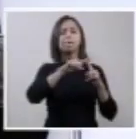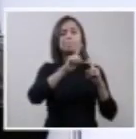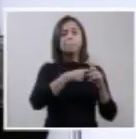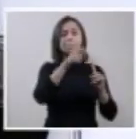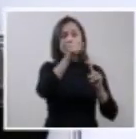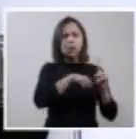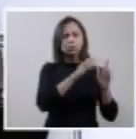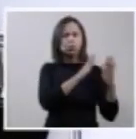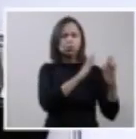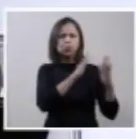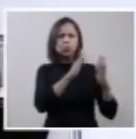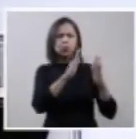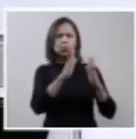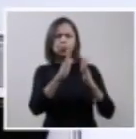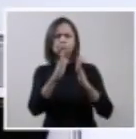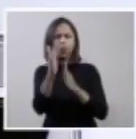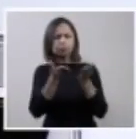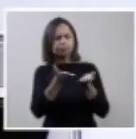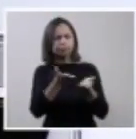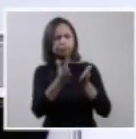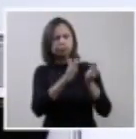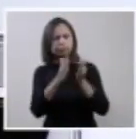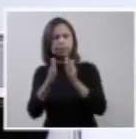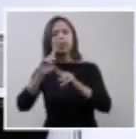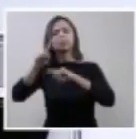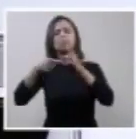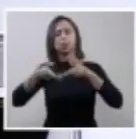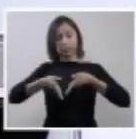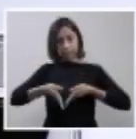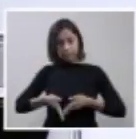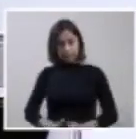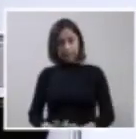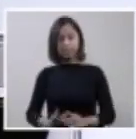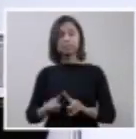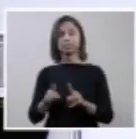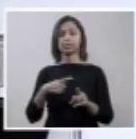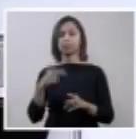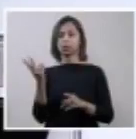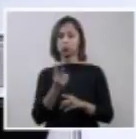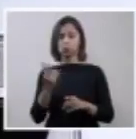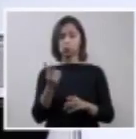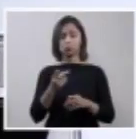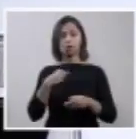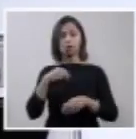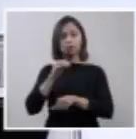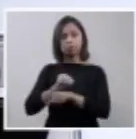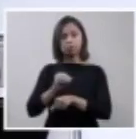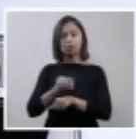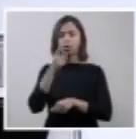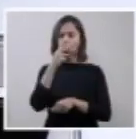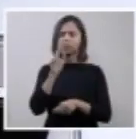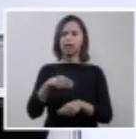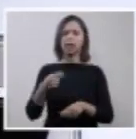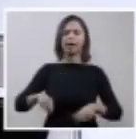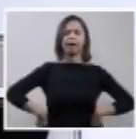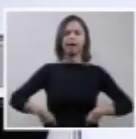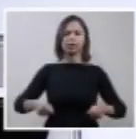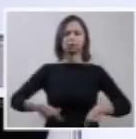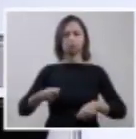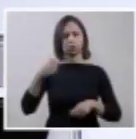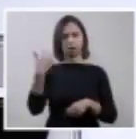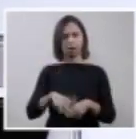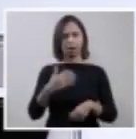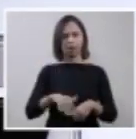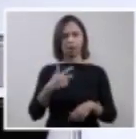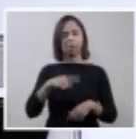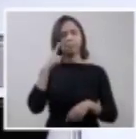e depois o segmento desse binômio mãe-bebê, isso é, talvez, o que o país tem de mais caro para cuidar com a atenção